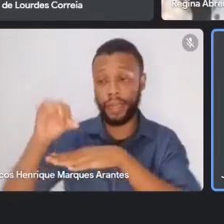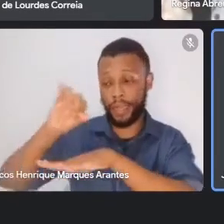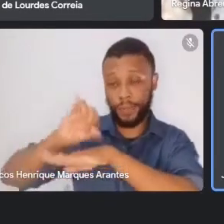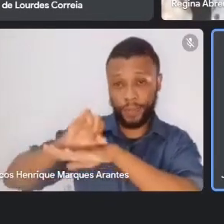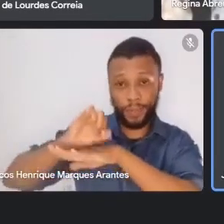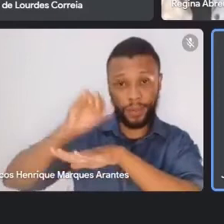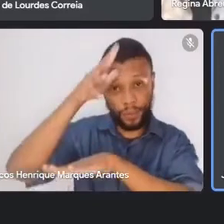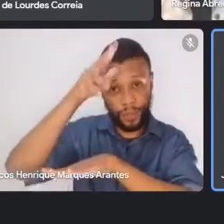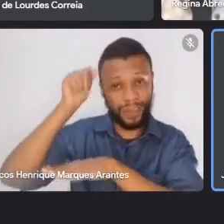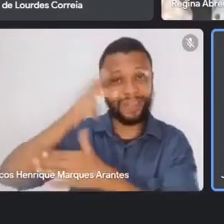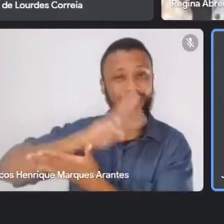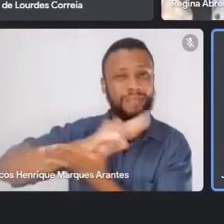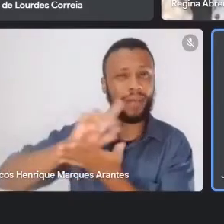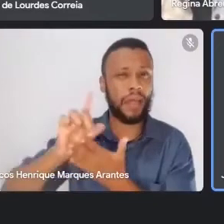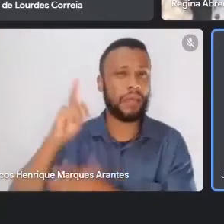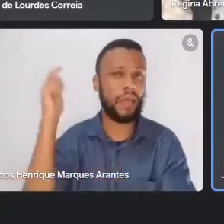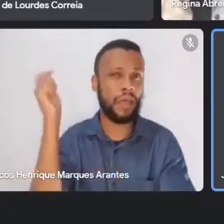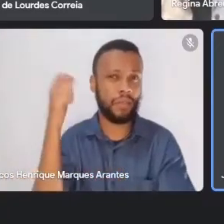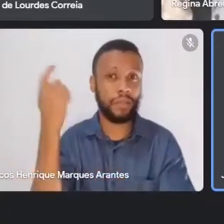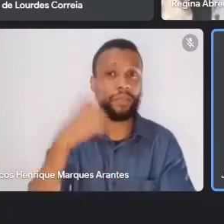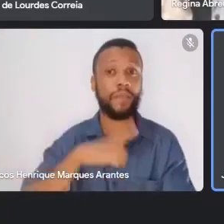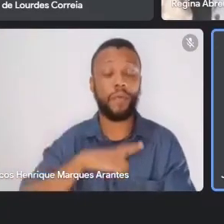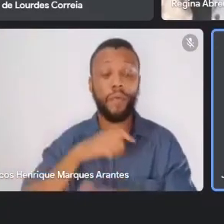eventos. Fizemos uma semana euclidiana,